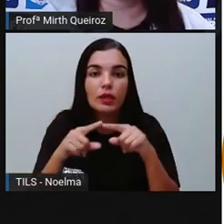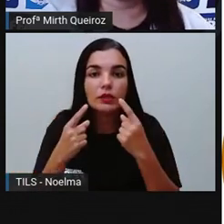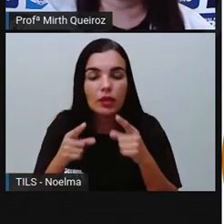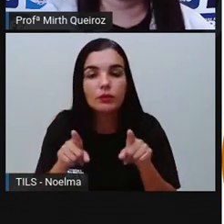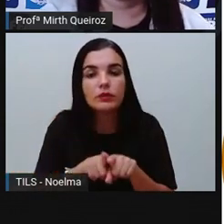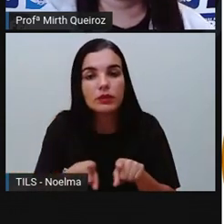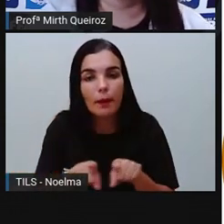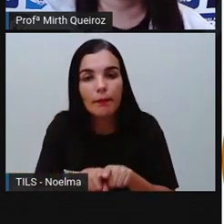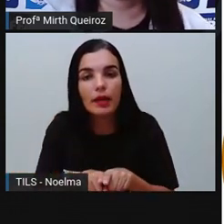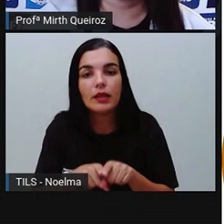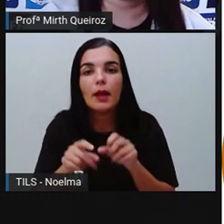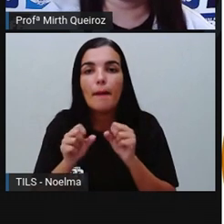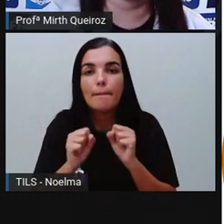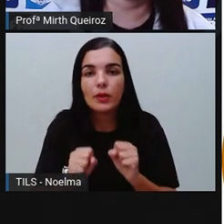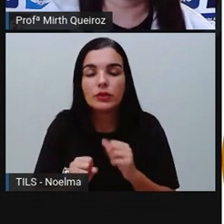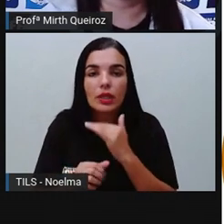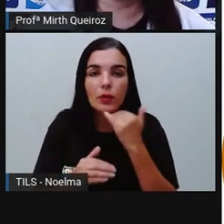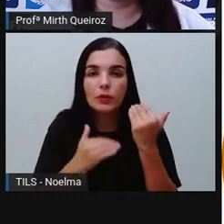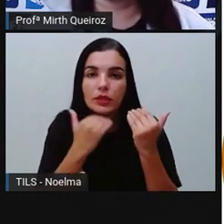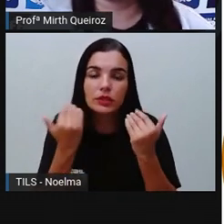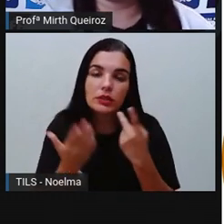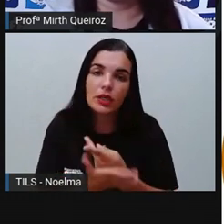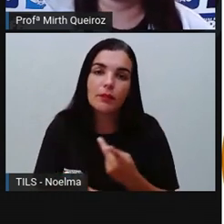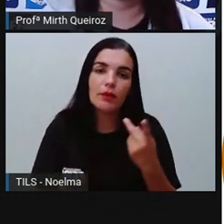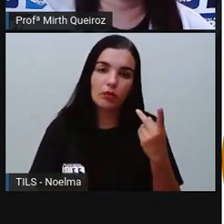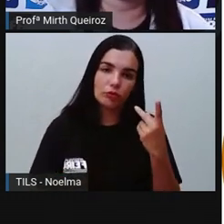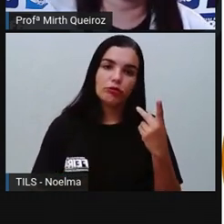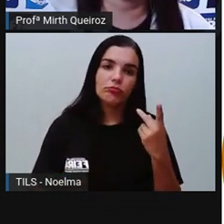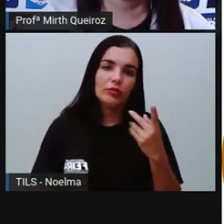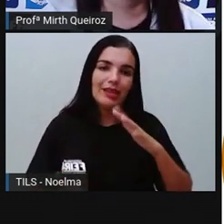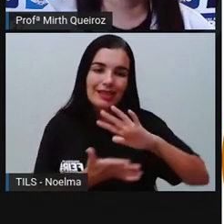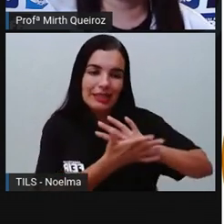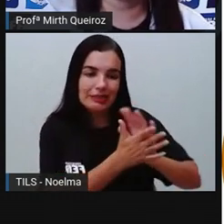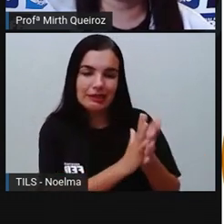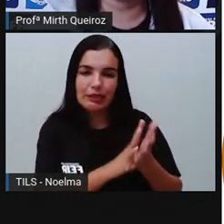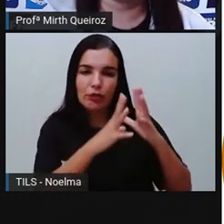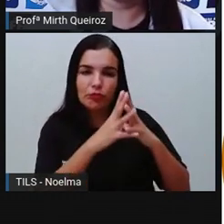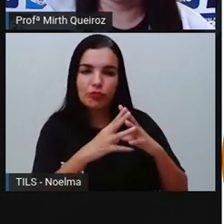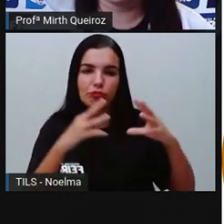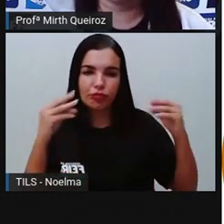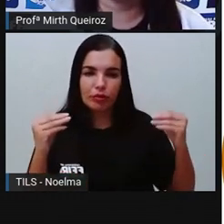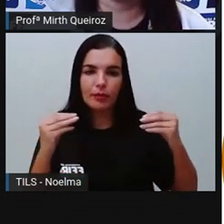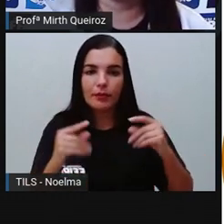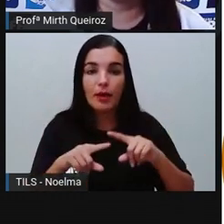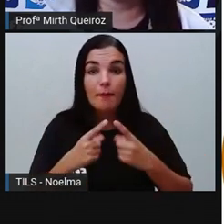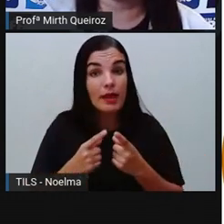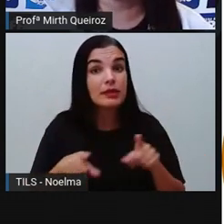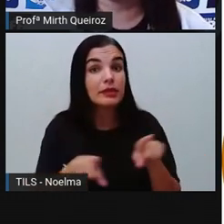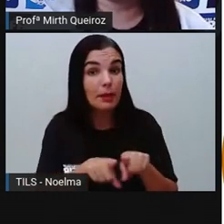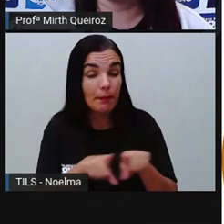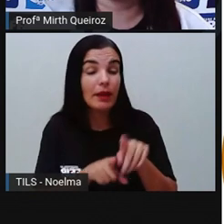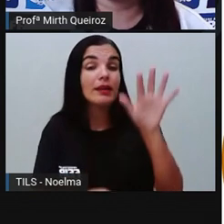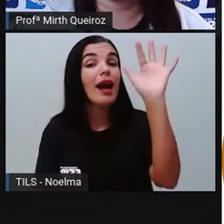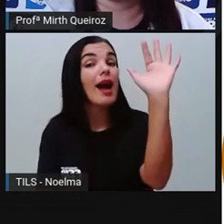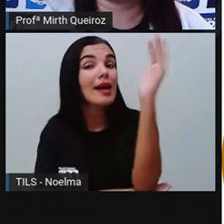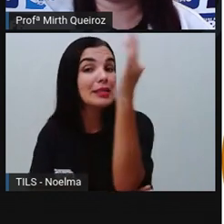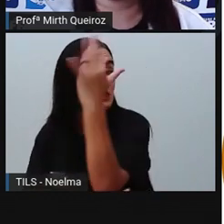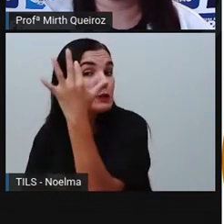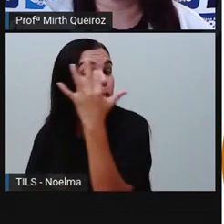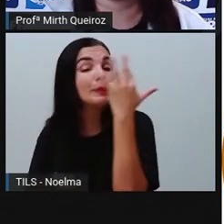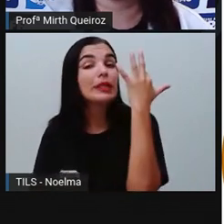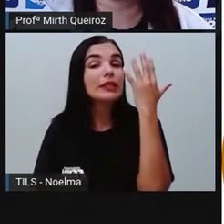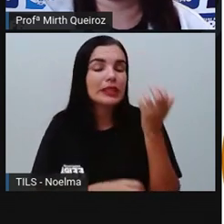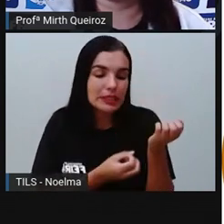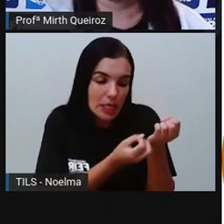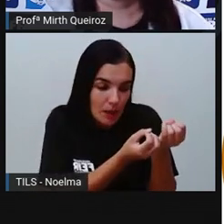cita, né? A morte de um animal, a extinção de um animal e tal. Só que as plantas também acontecem isso por